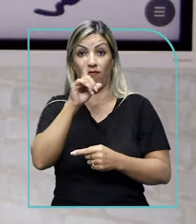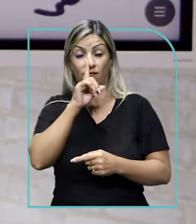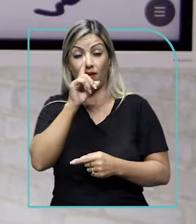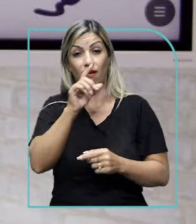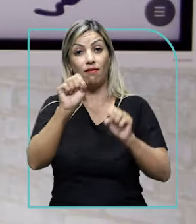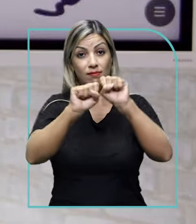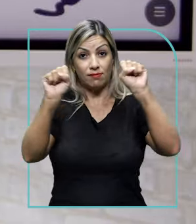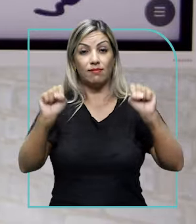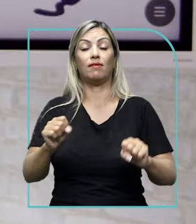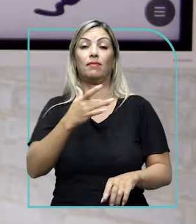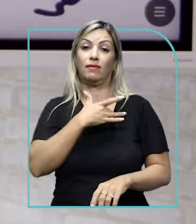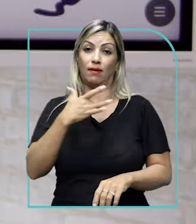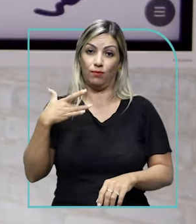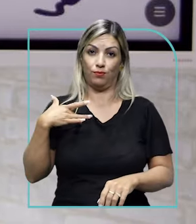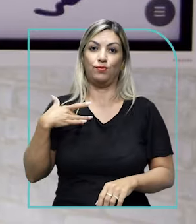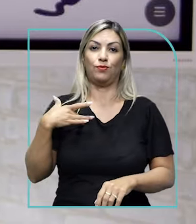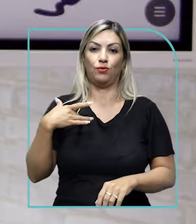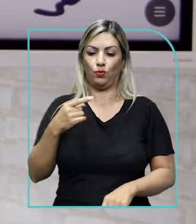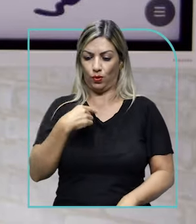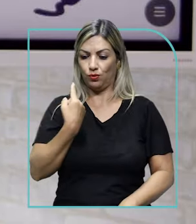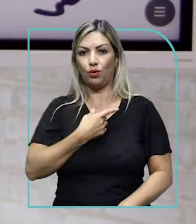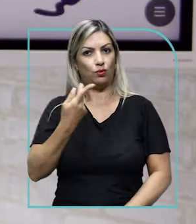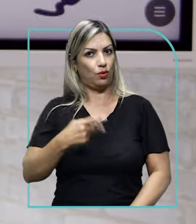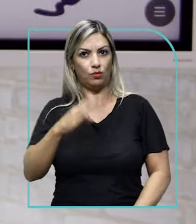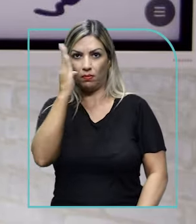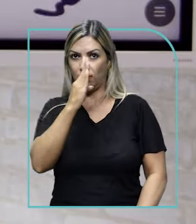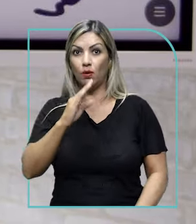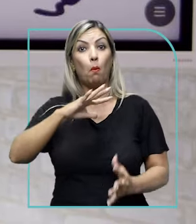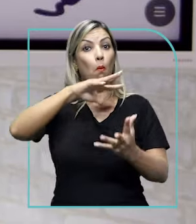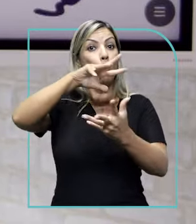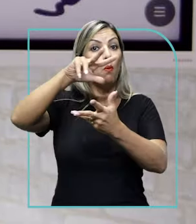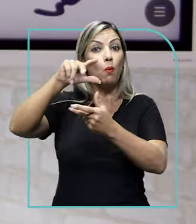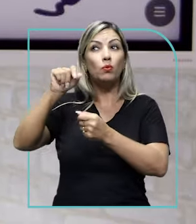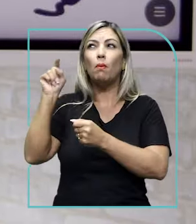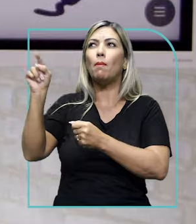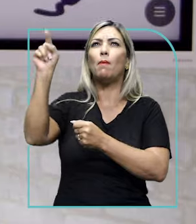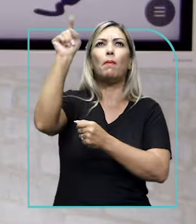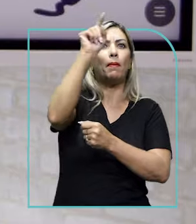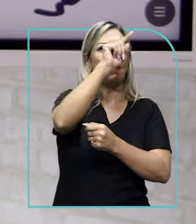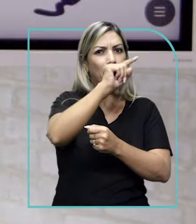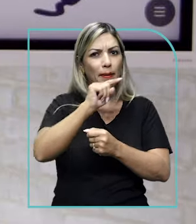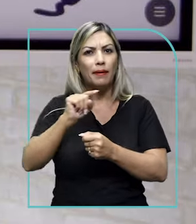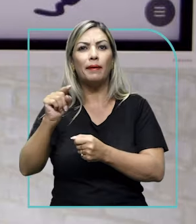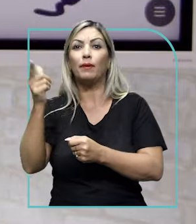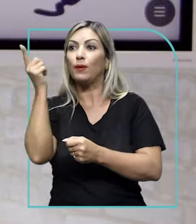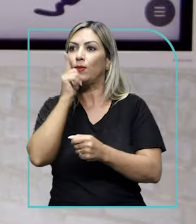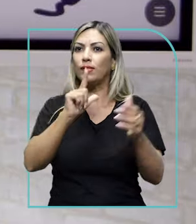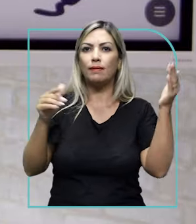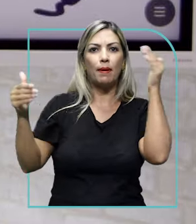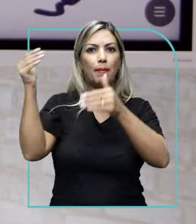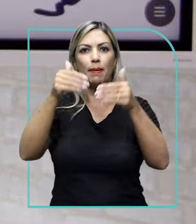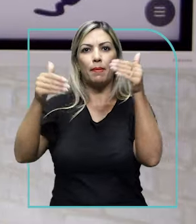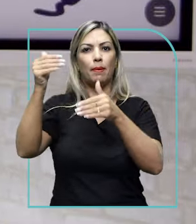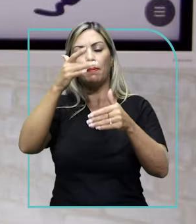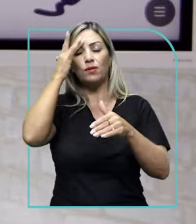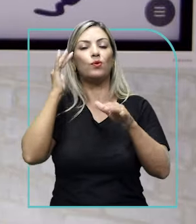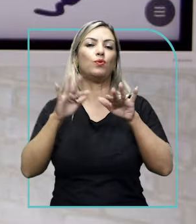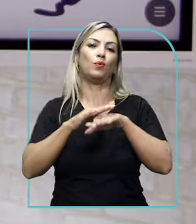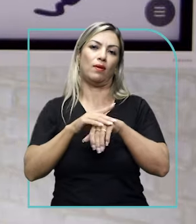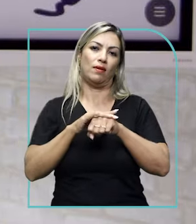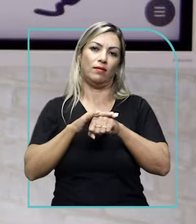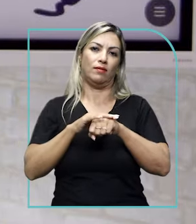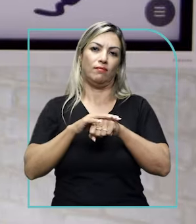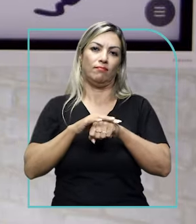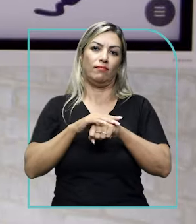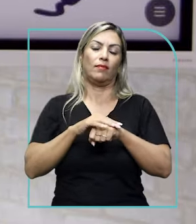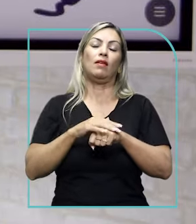sistema de saúde, né? E não só do nosso enquanto Brasil, mas do mundo, para atender a demanda em larga escala. Então, foram feitas